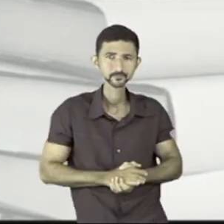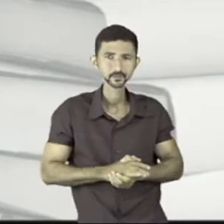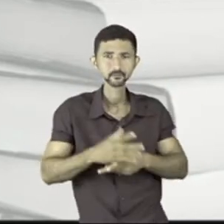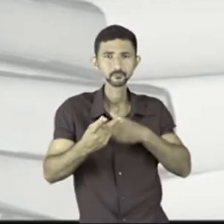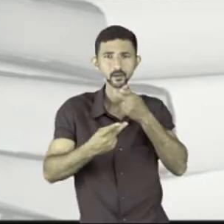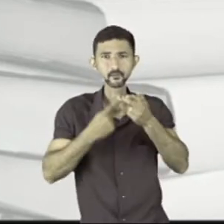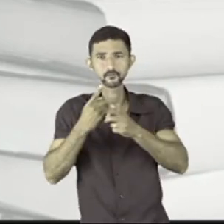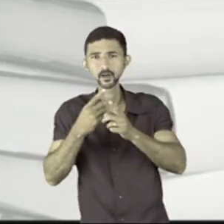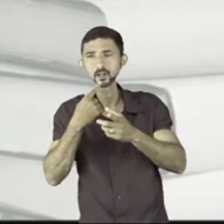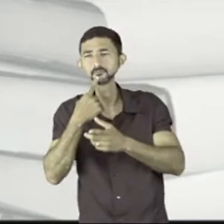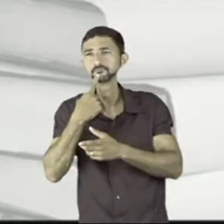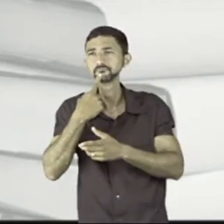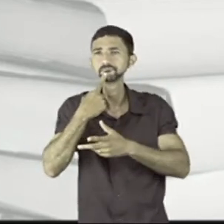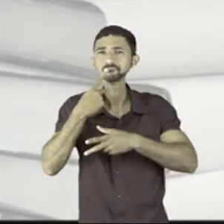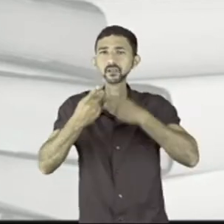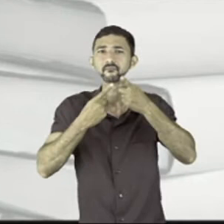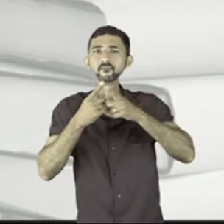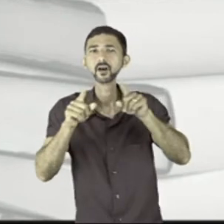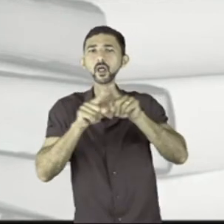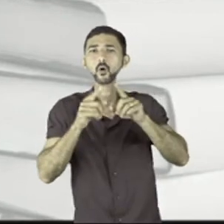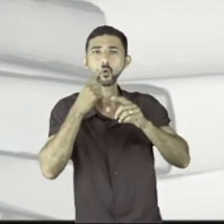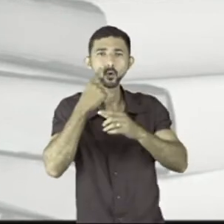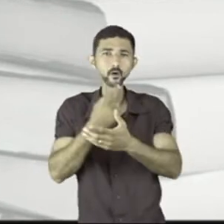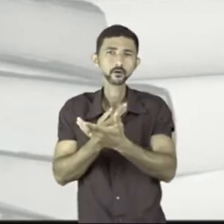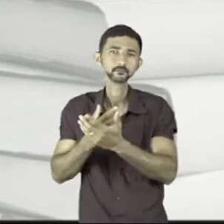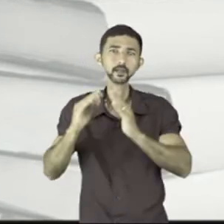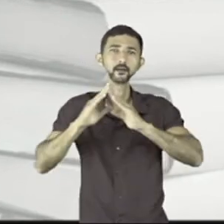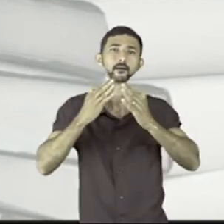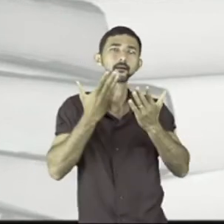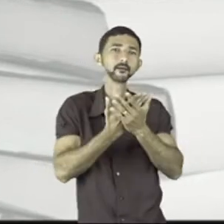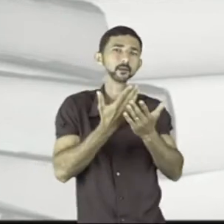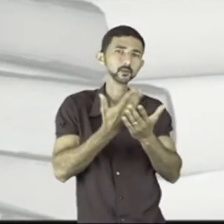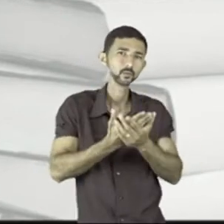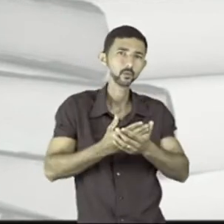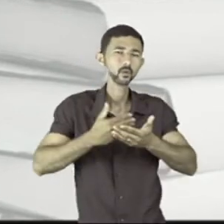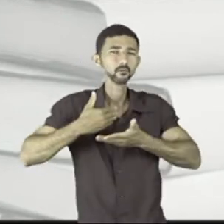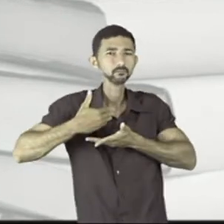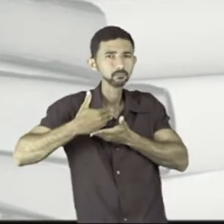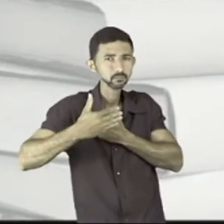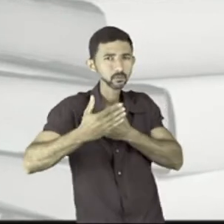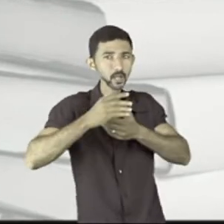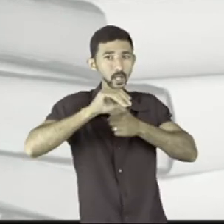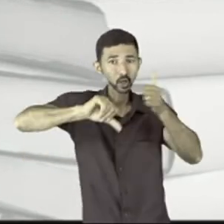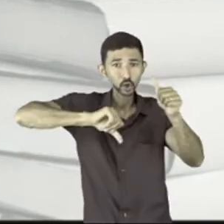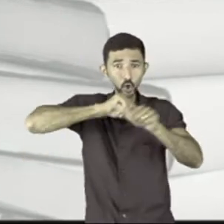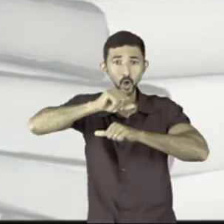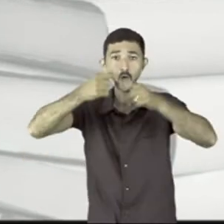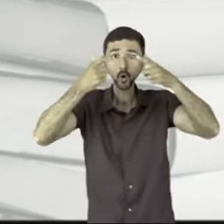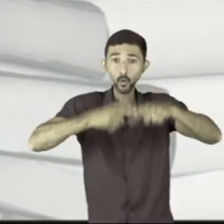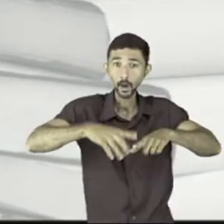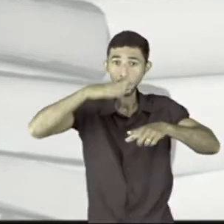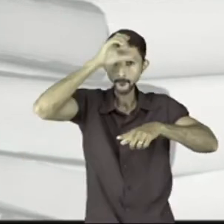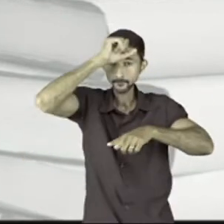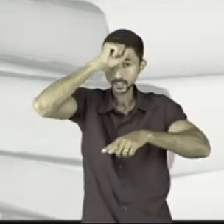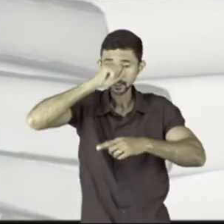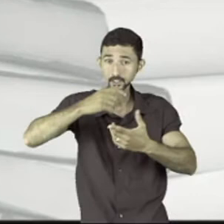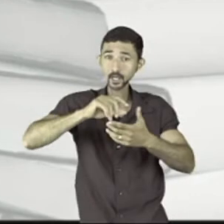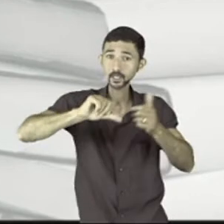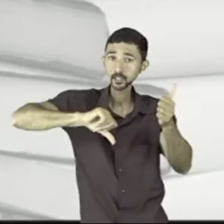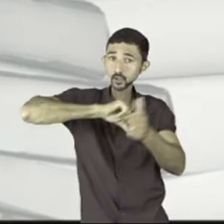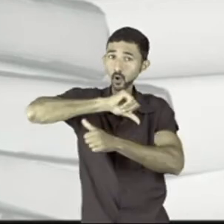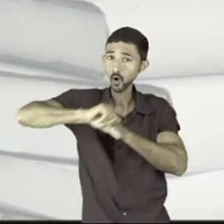poderia, inclusive, dizer dessa forma, as escolas passaram de locais de aprendizagem